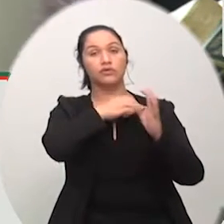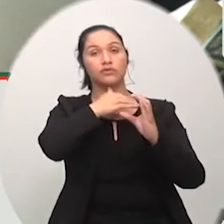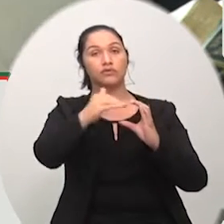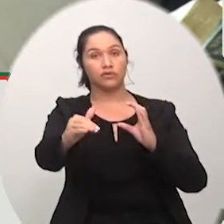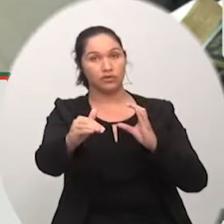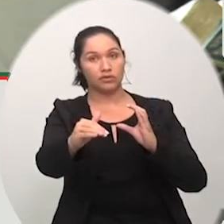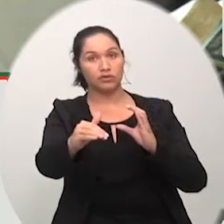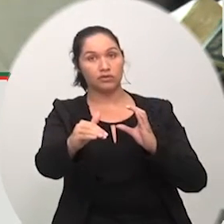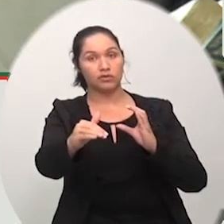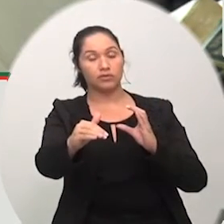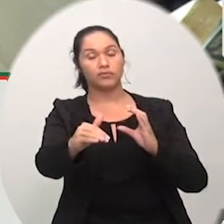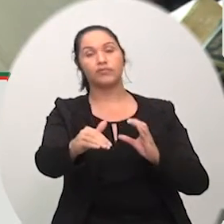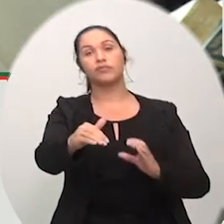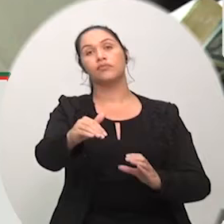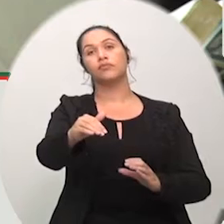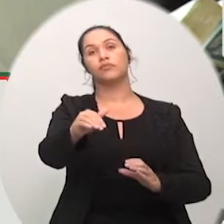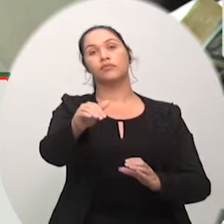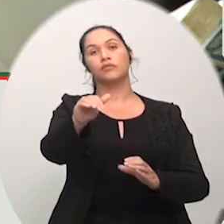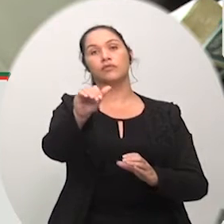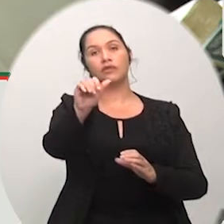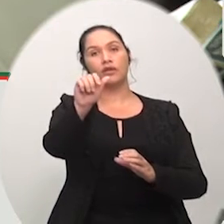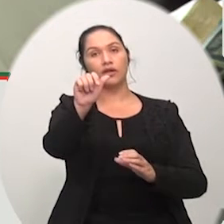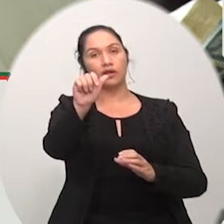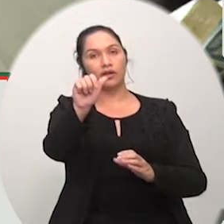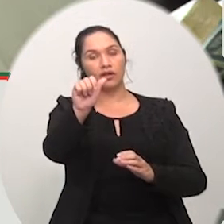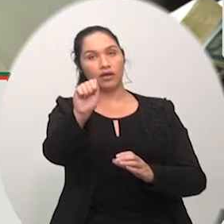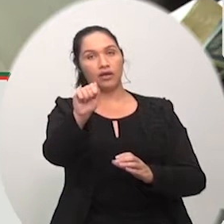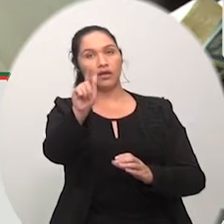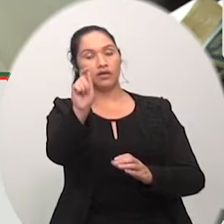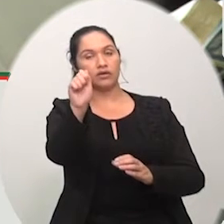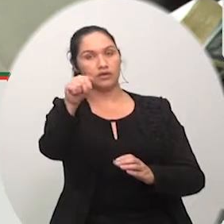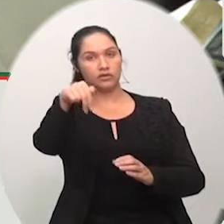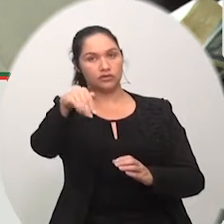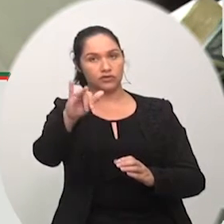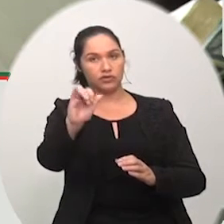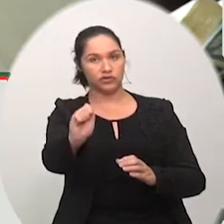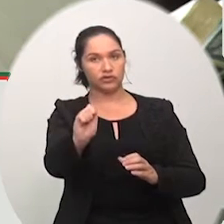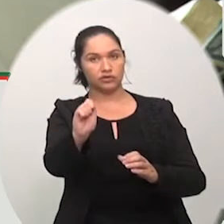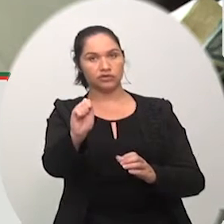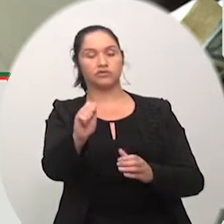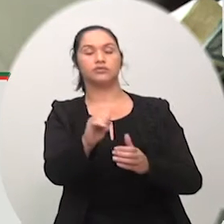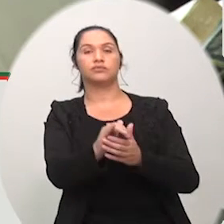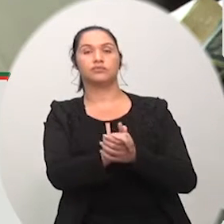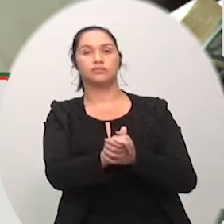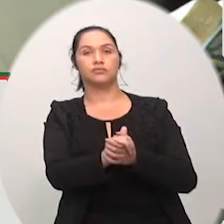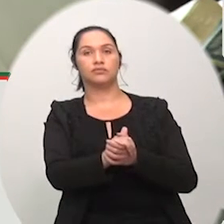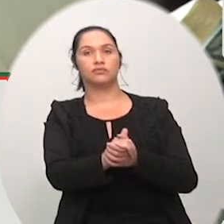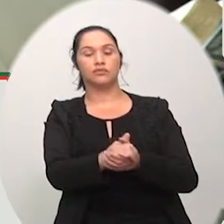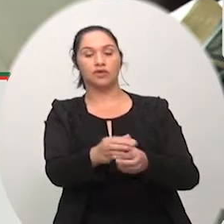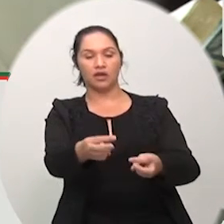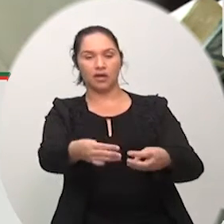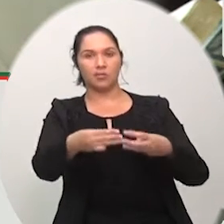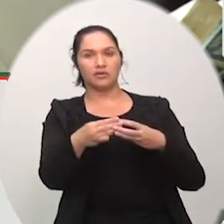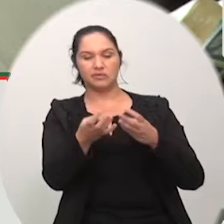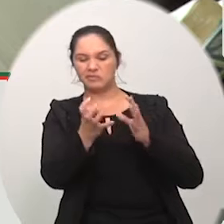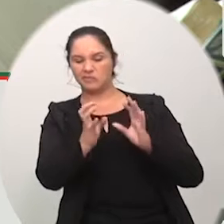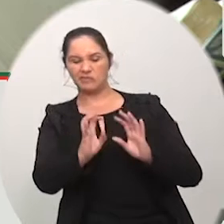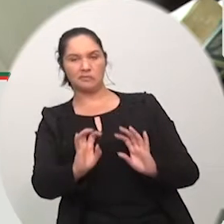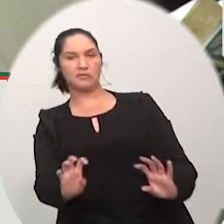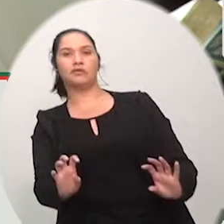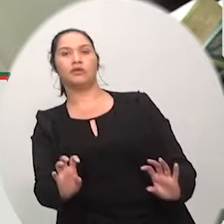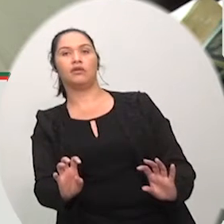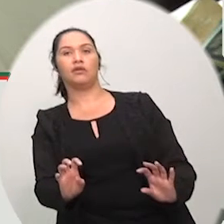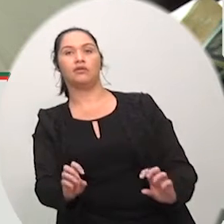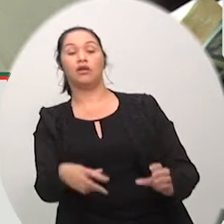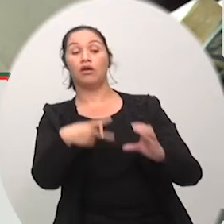transporte terrestres da presente moção de repúdio conforme segue a câmara municipal de Criciúma através